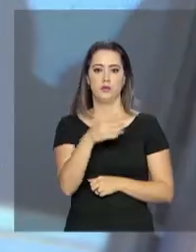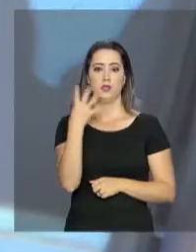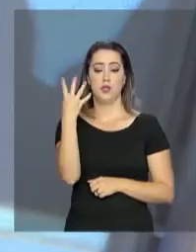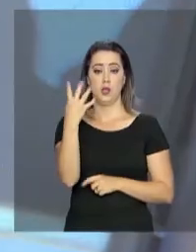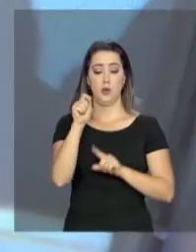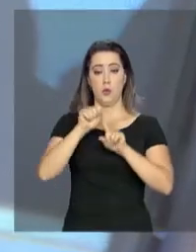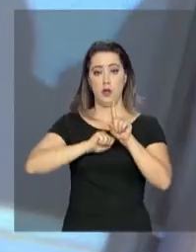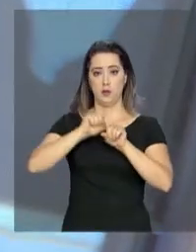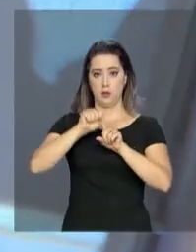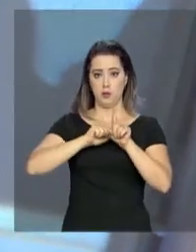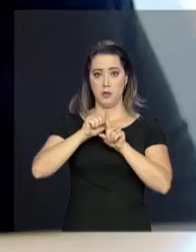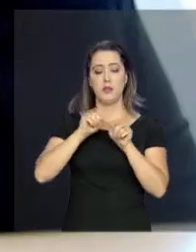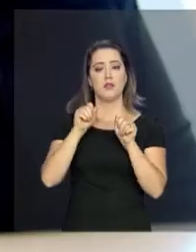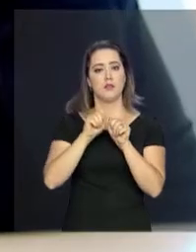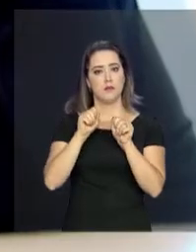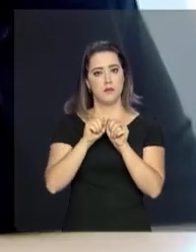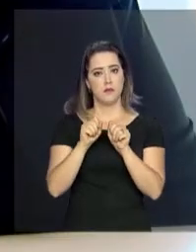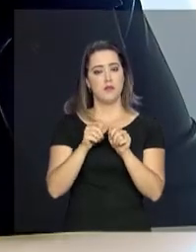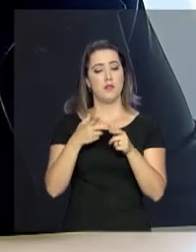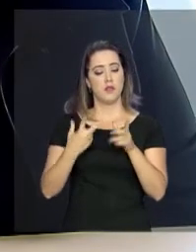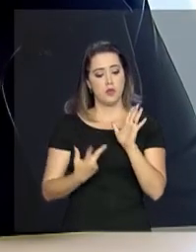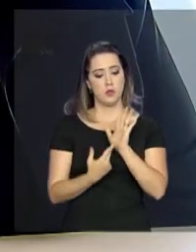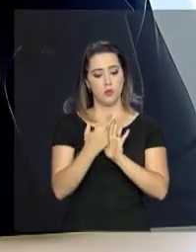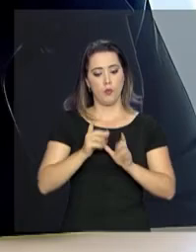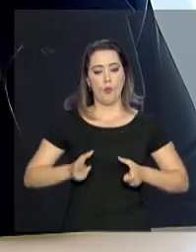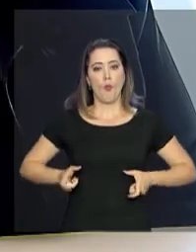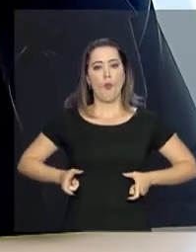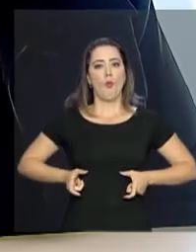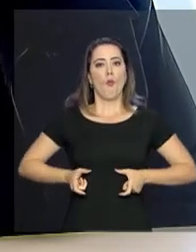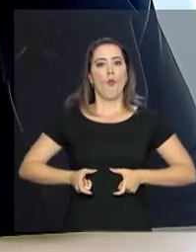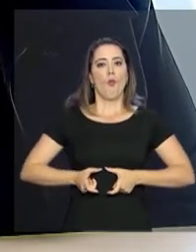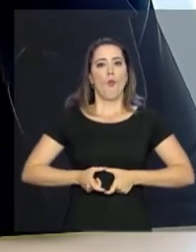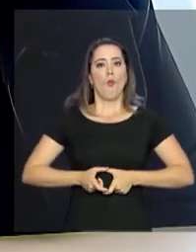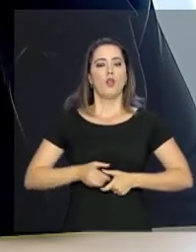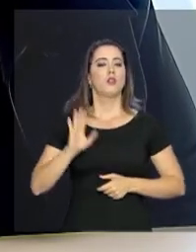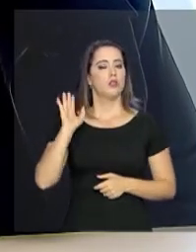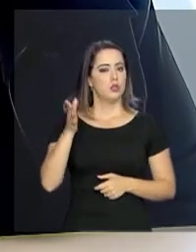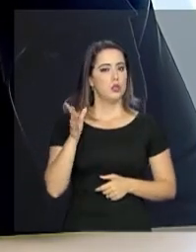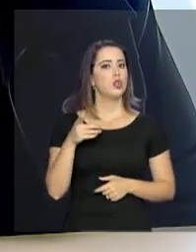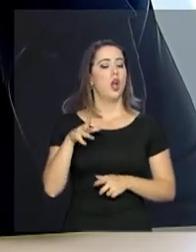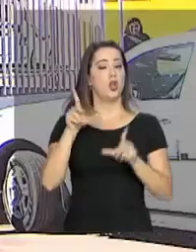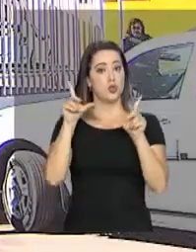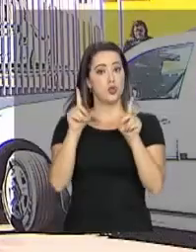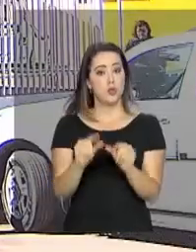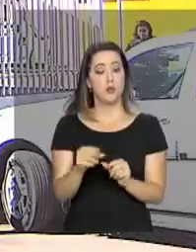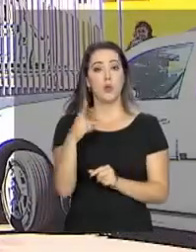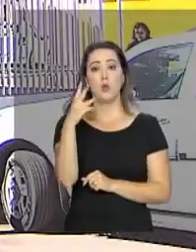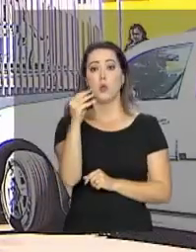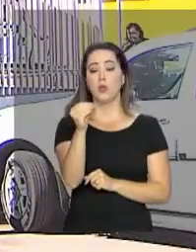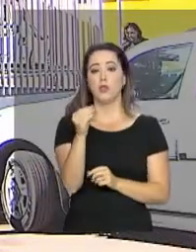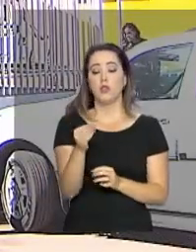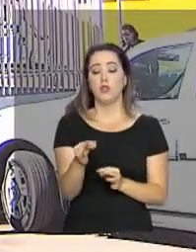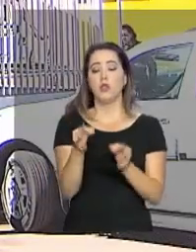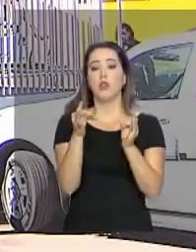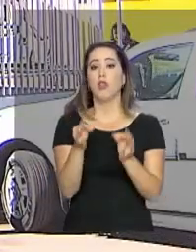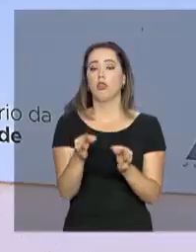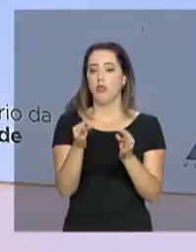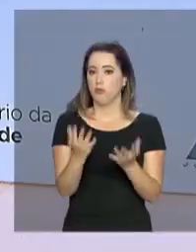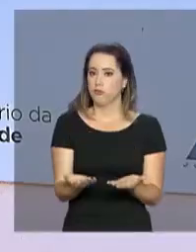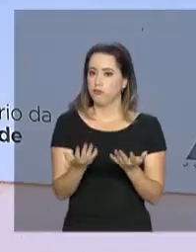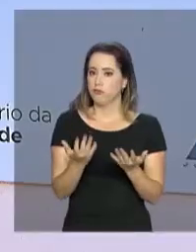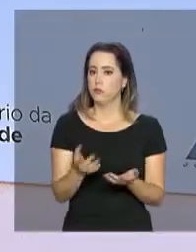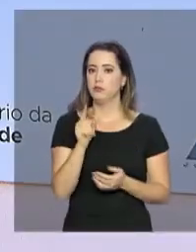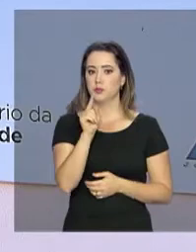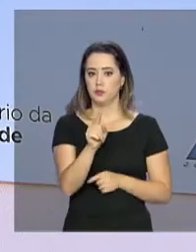em um hospital público. De lá para cá, emagreceu 30 quilos. Todos os dias, a diretora de uma unidade de saúde na cidade de